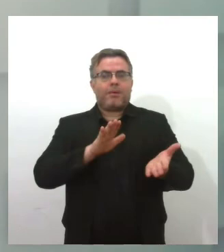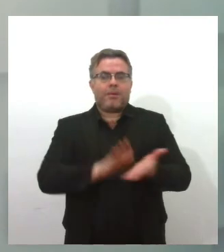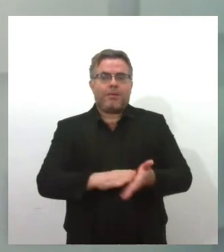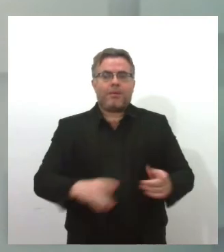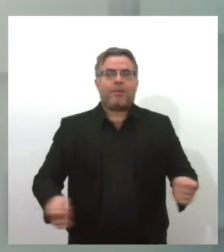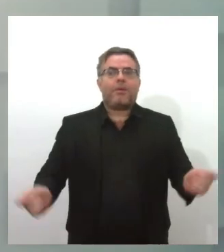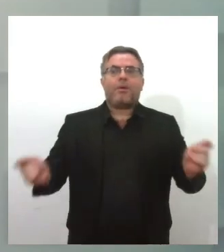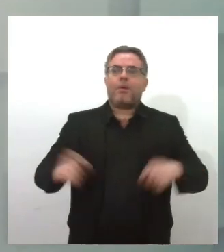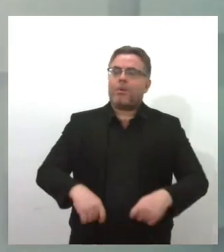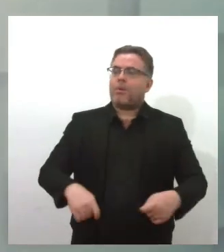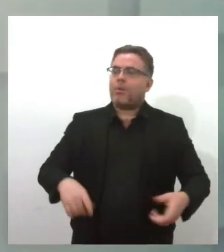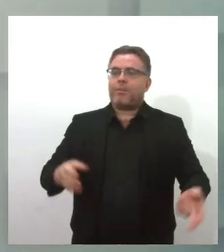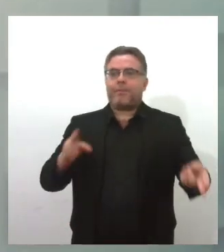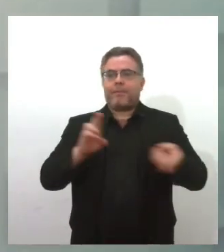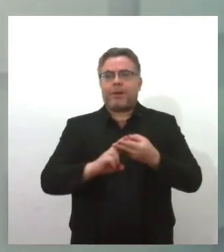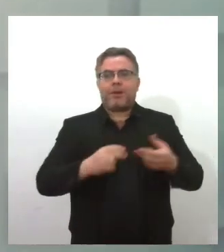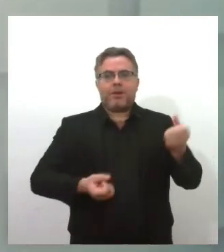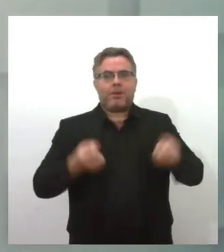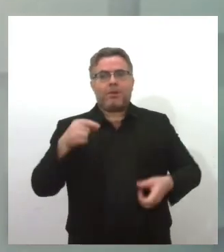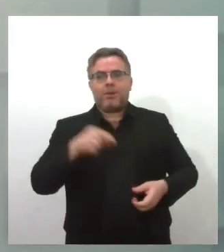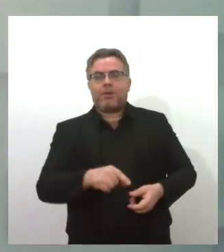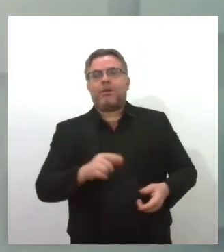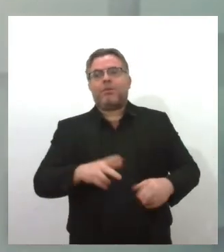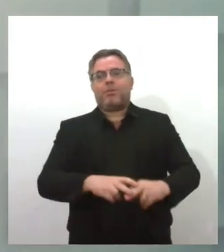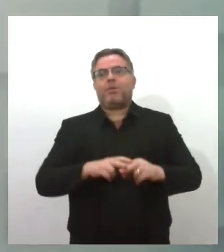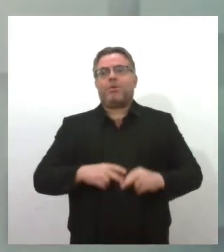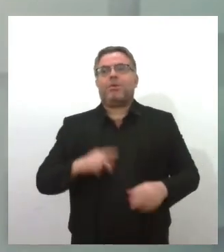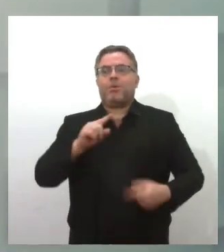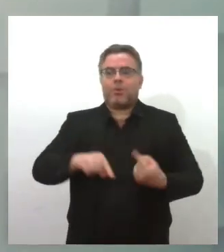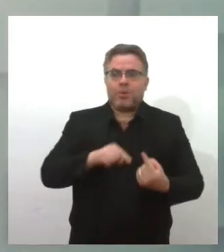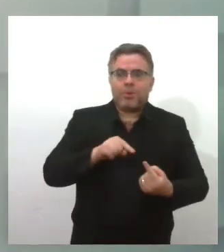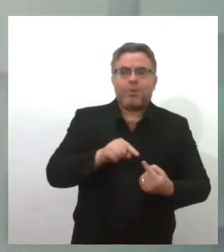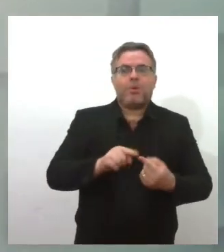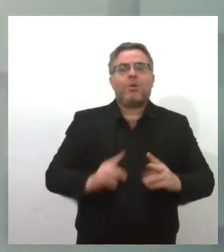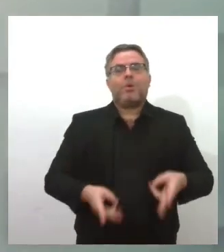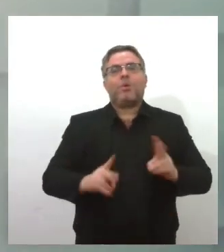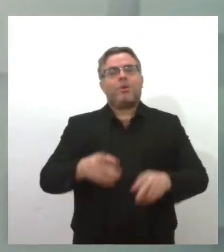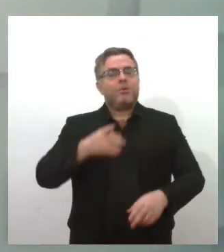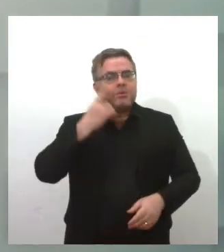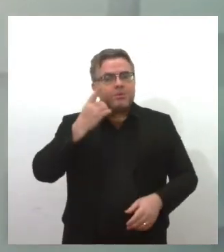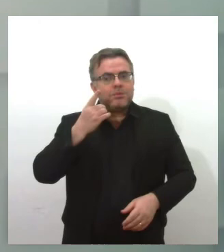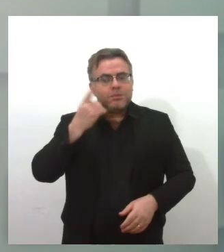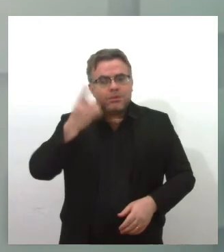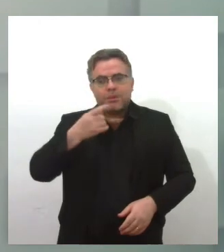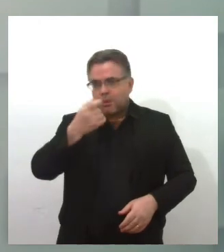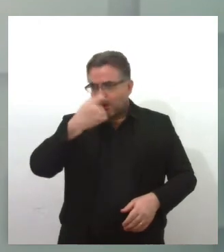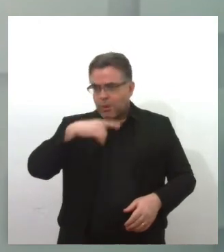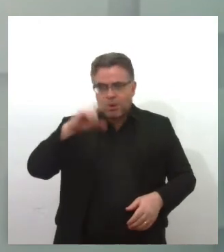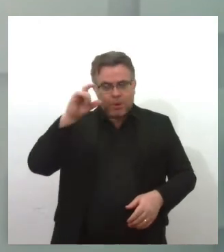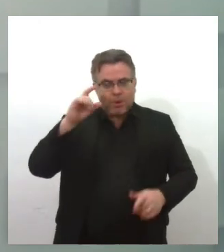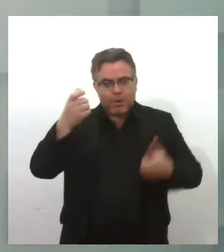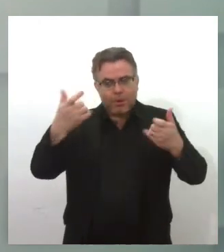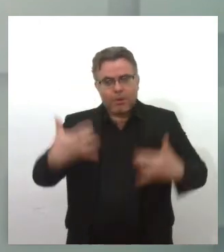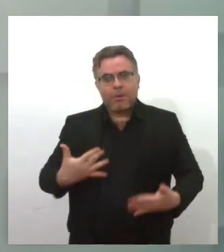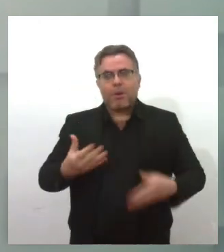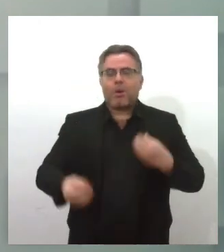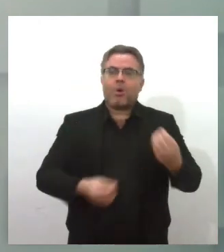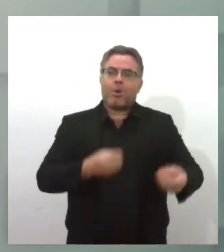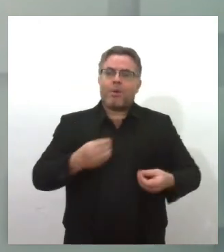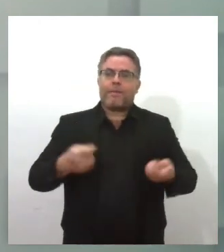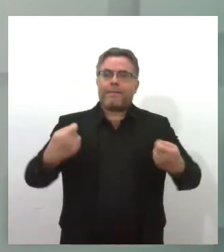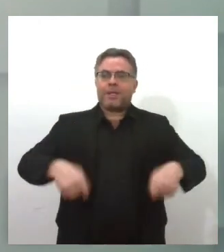apreensão de veículos. Então, esse é o objetivo do deputado Jorge Passos, quando ele falou que pretende